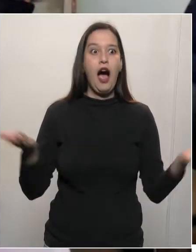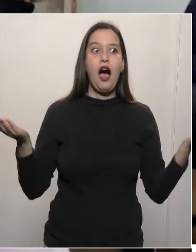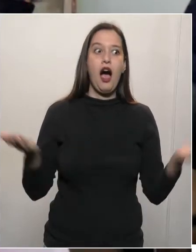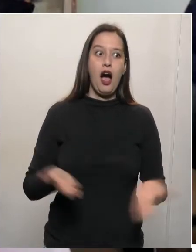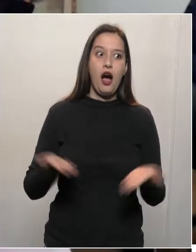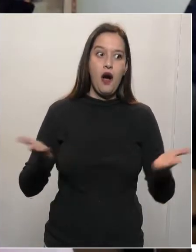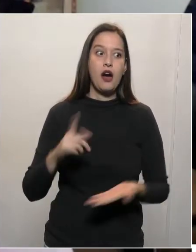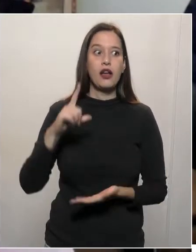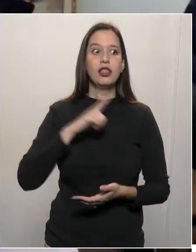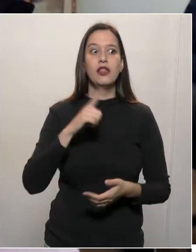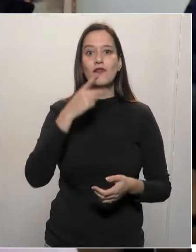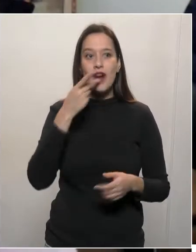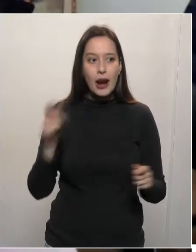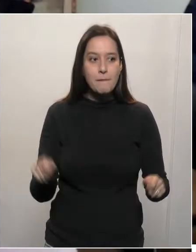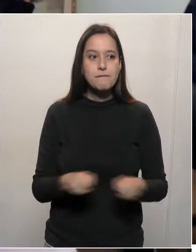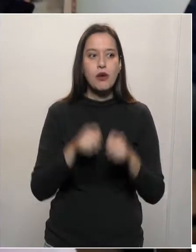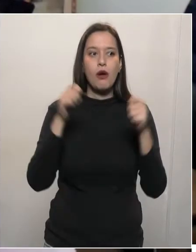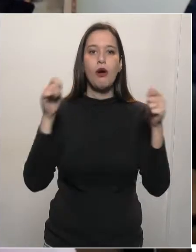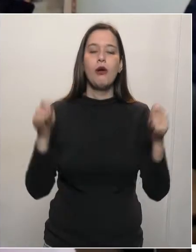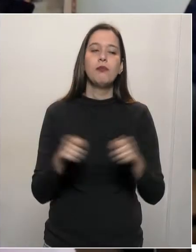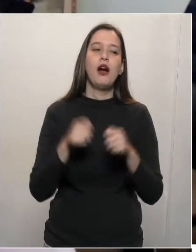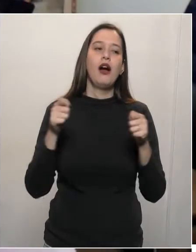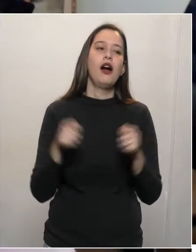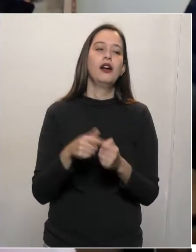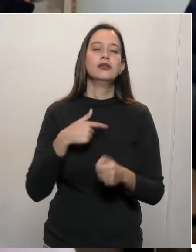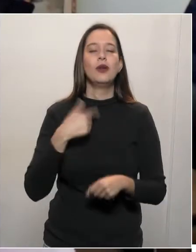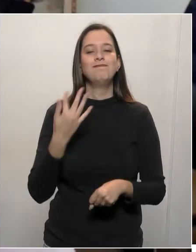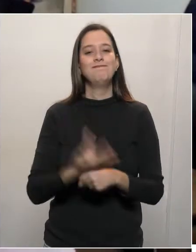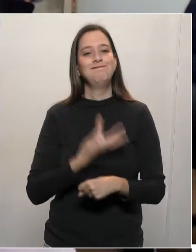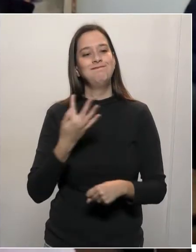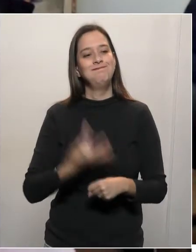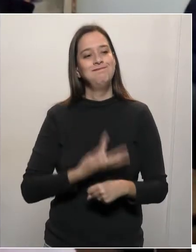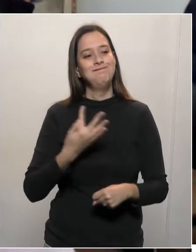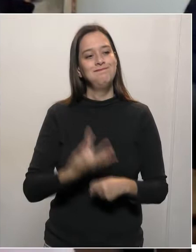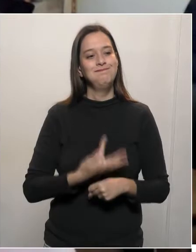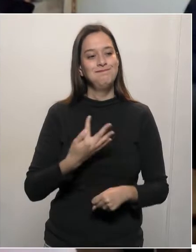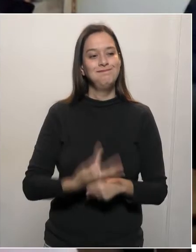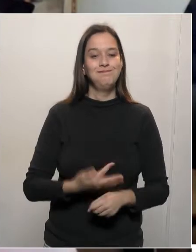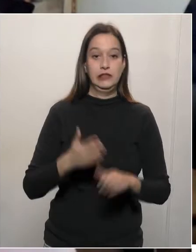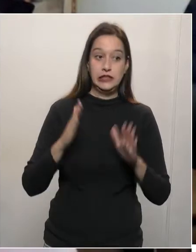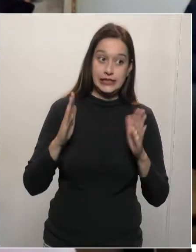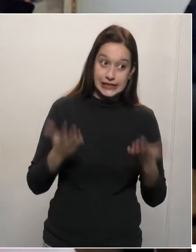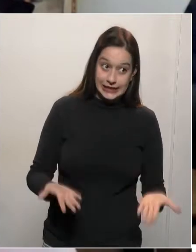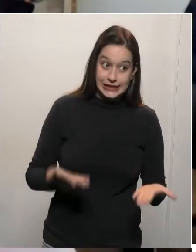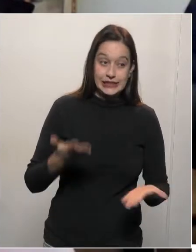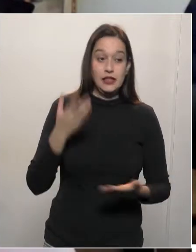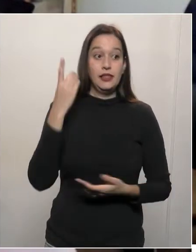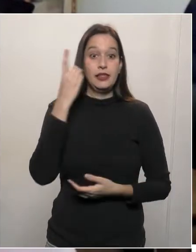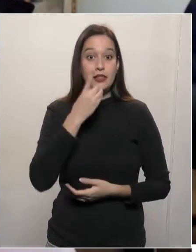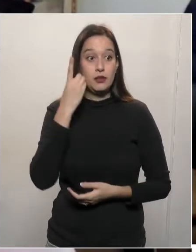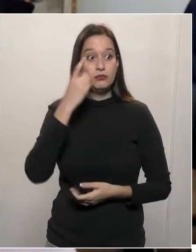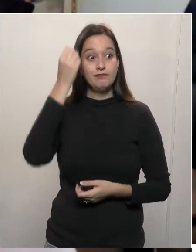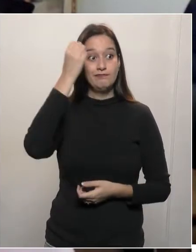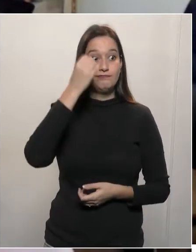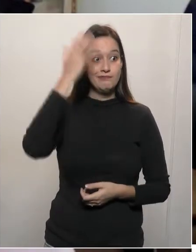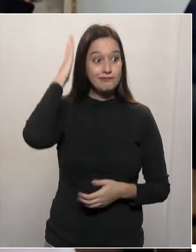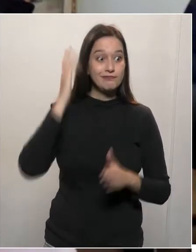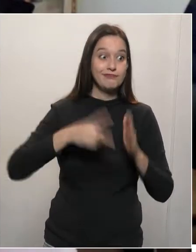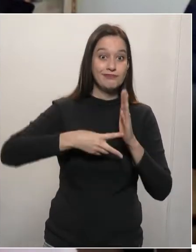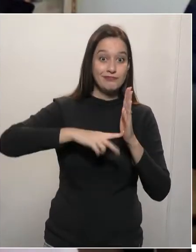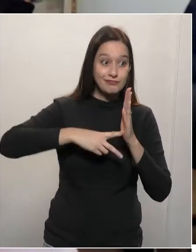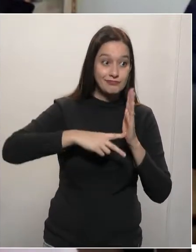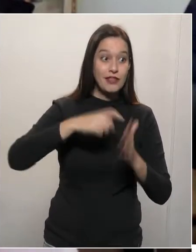dicas aqui. Em primeiro lugar, se tem alguém constrangendo do deputado Tadeu Bené, é o PT. É a PT Sindicato, que está indo nas escolas.